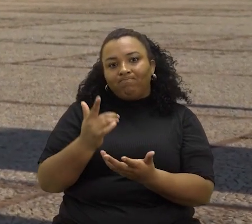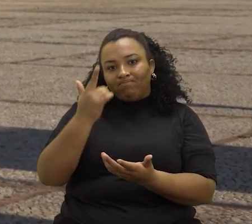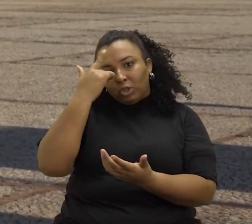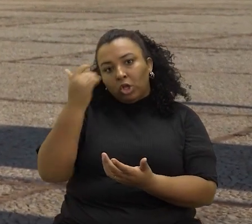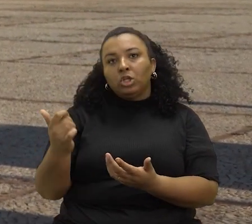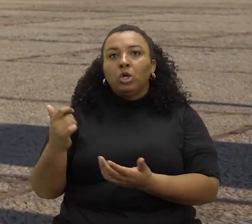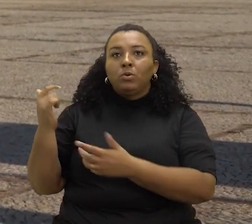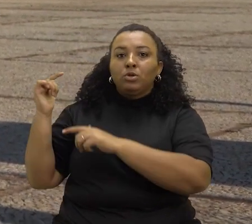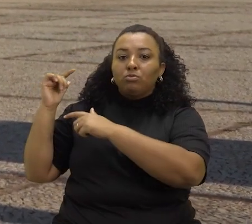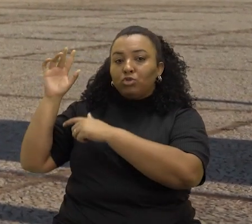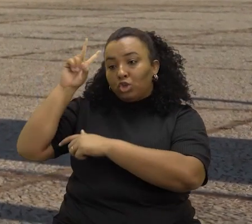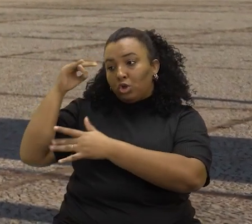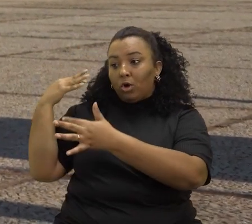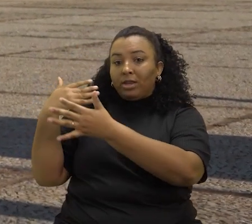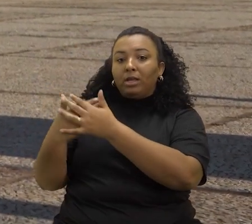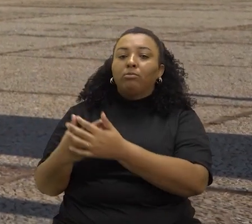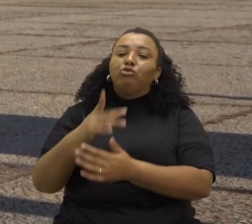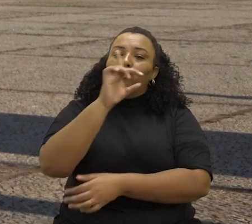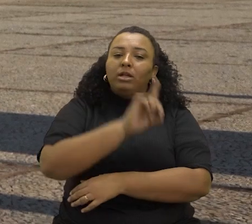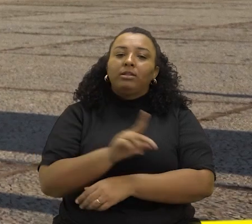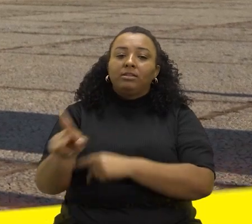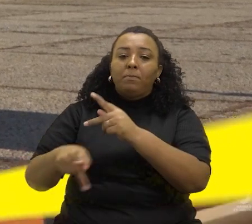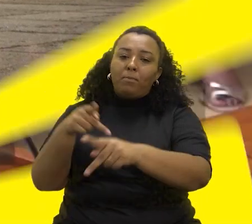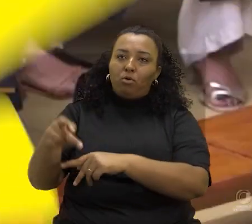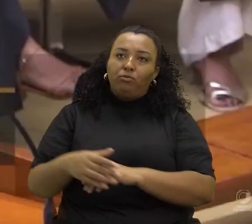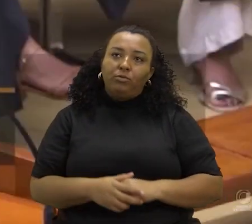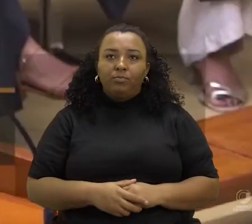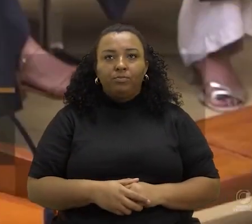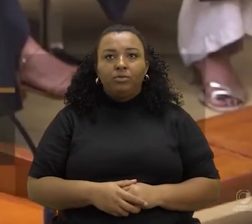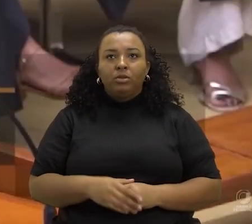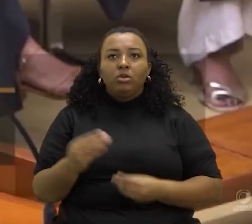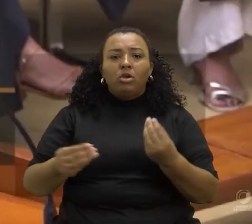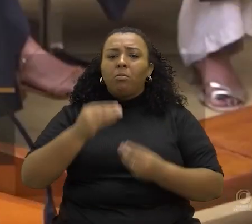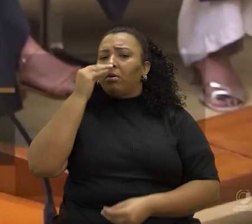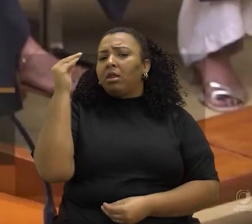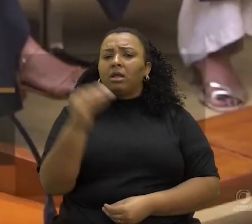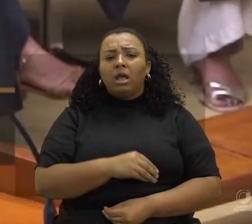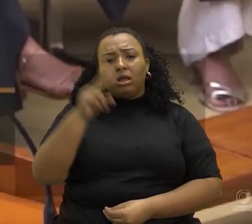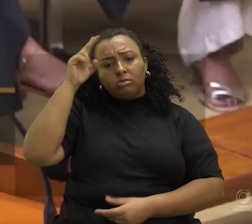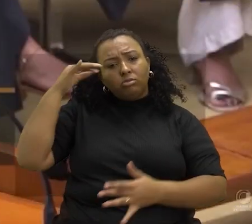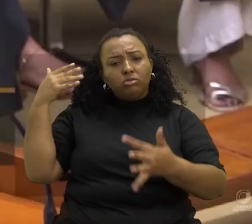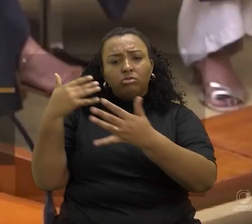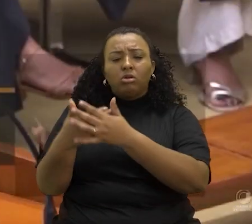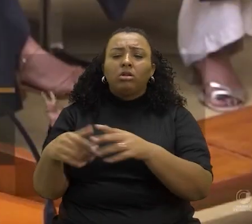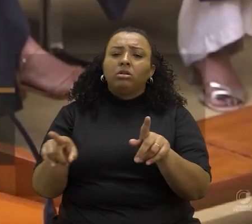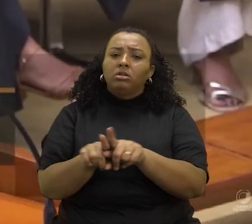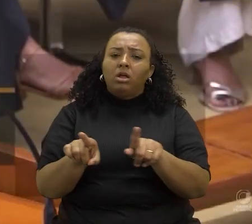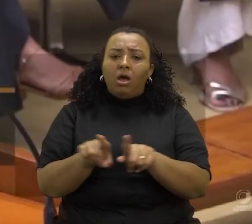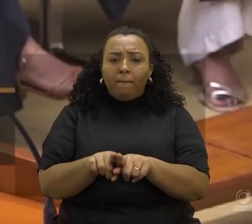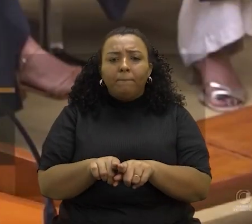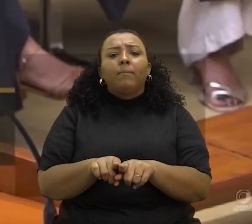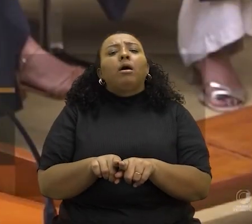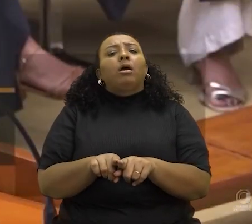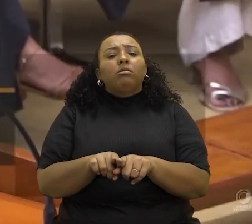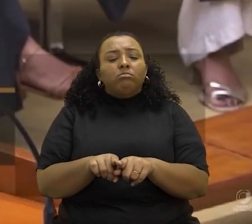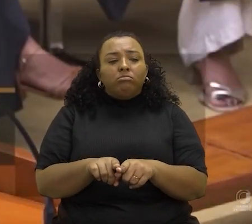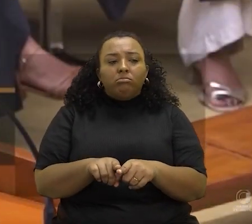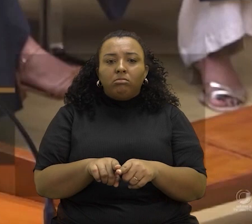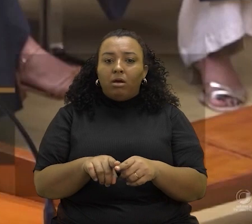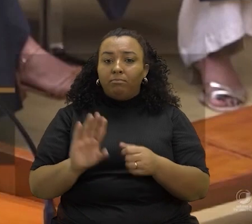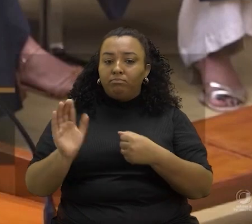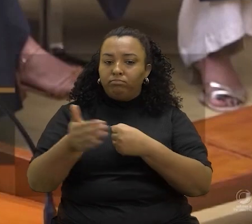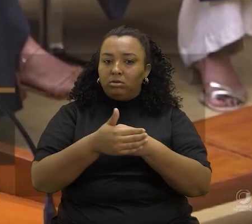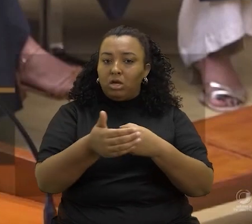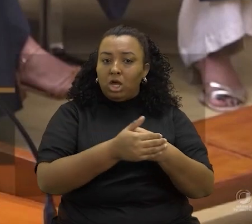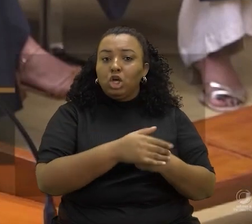E olha que hoje ela não pode ser nem considerada minoria. Como negar a história e a sistemática violação de direitos da população